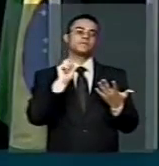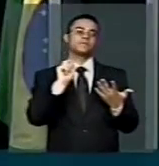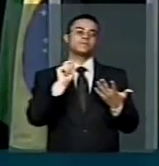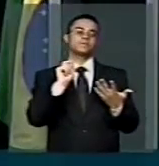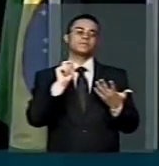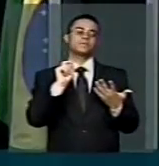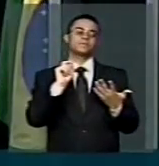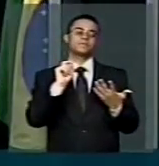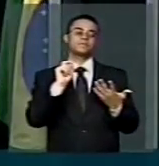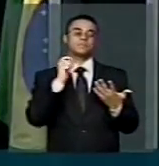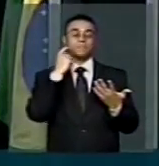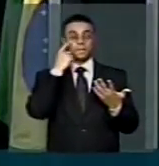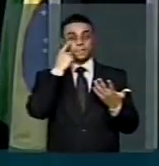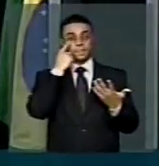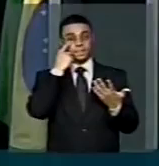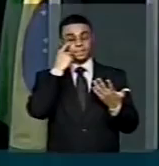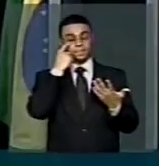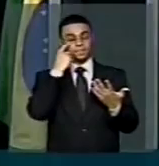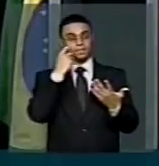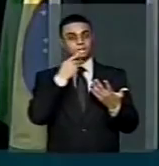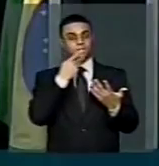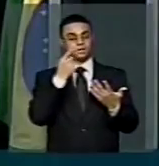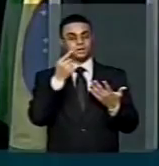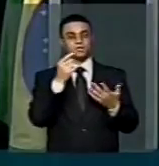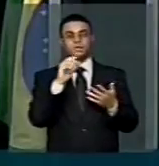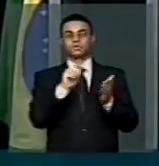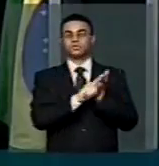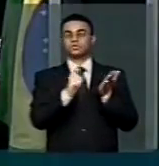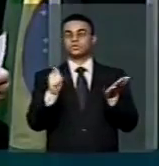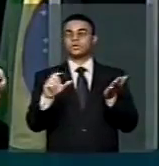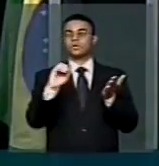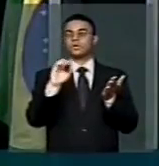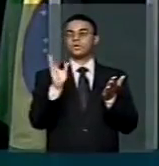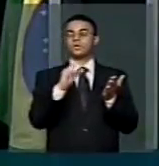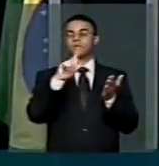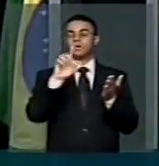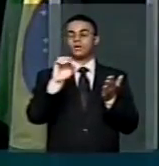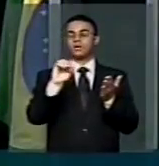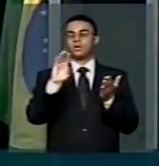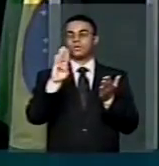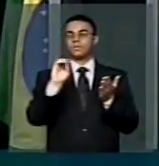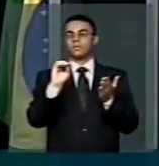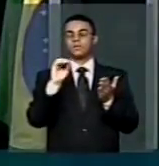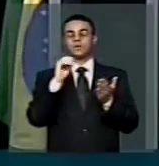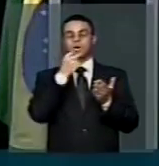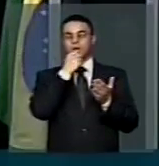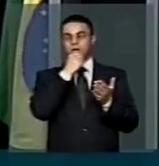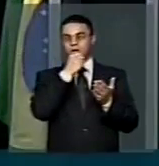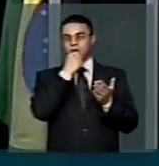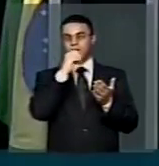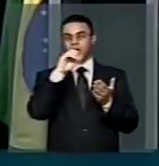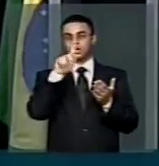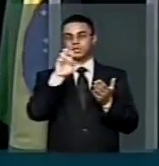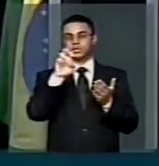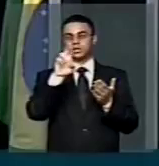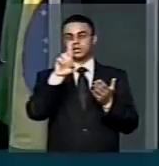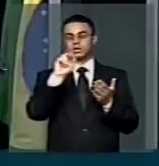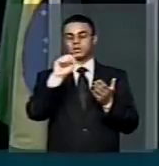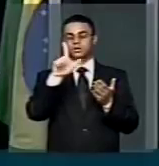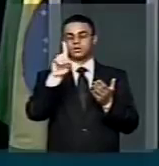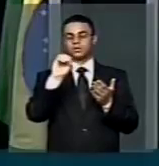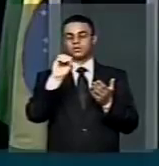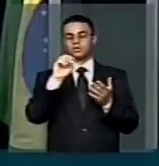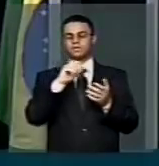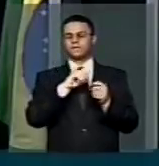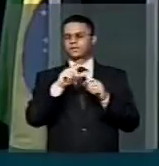publicada no Globo, da jornalista Geralda, que a Geralda Doca,